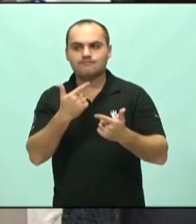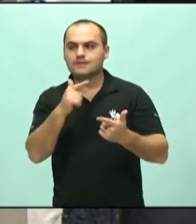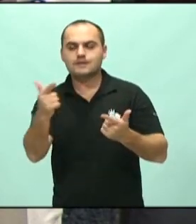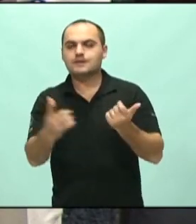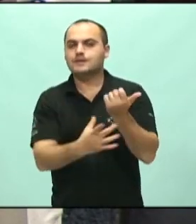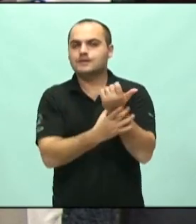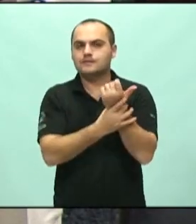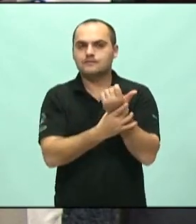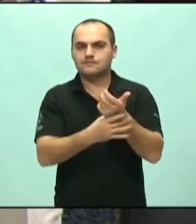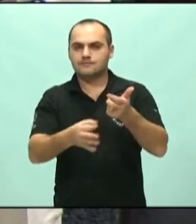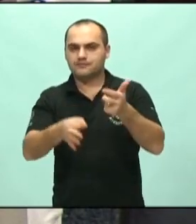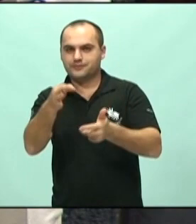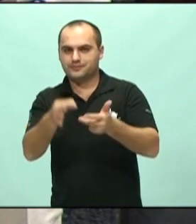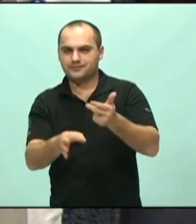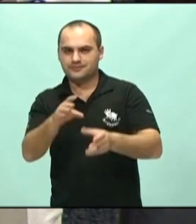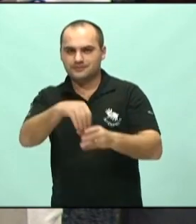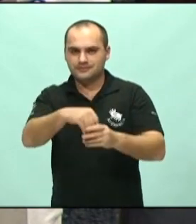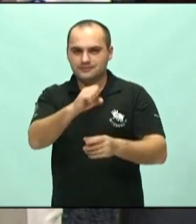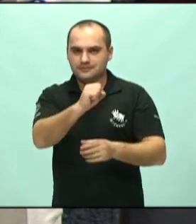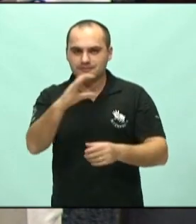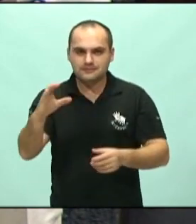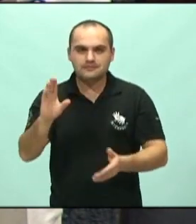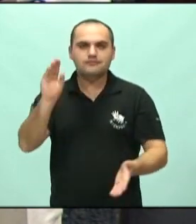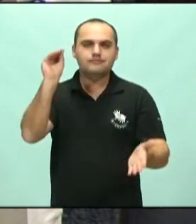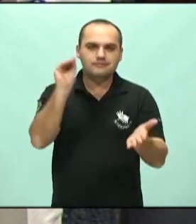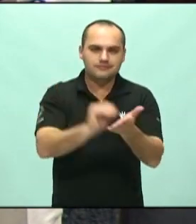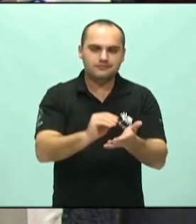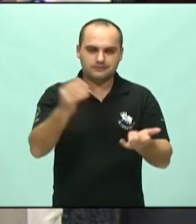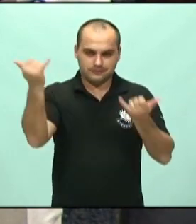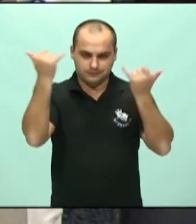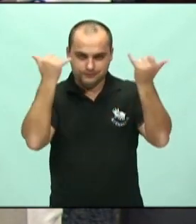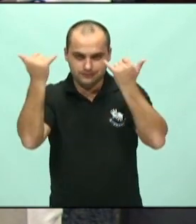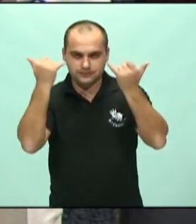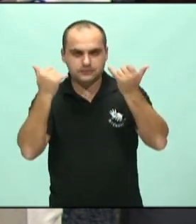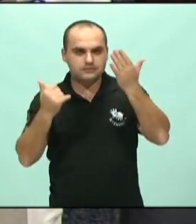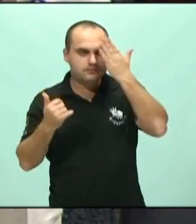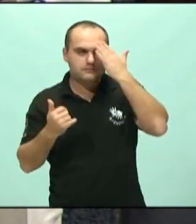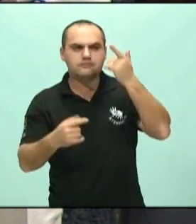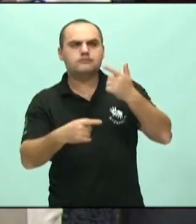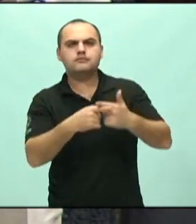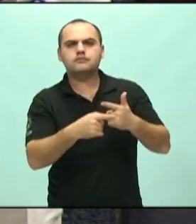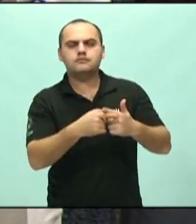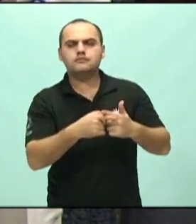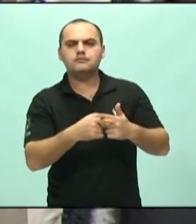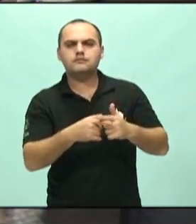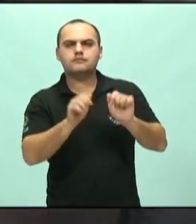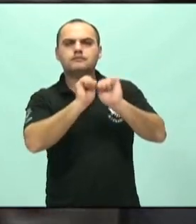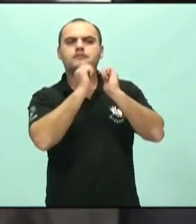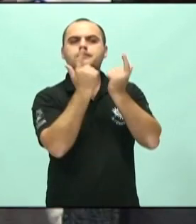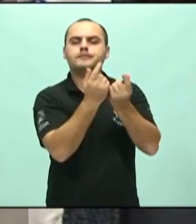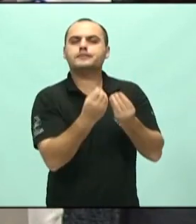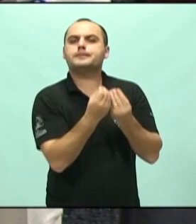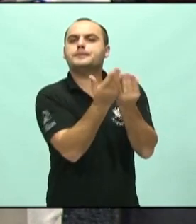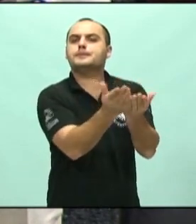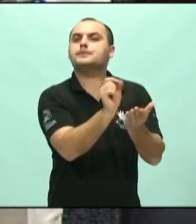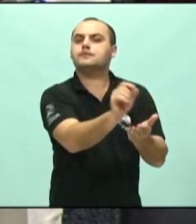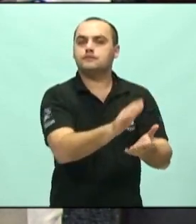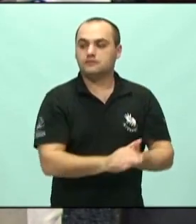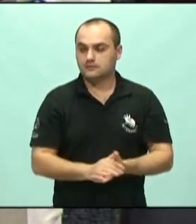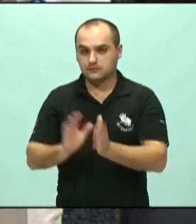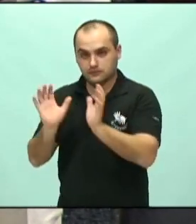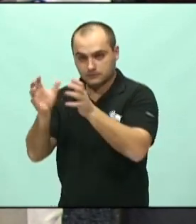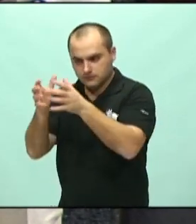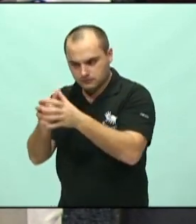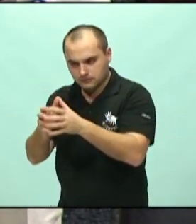jurídica gerada em Santa Catarina, pela falta de informação do que Santa Catarina levaria à sua Assembleia, esse comitê se reuniu,